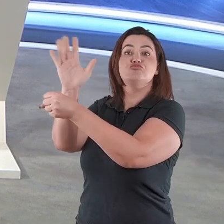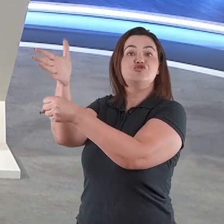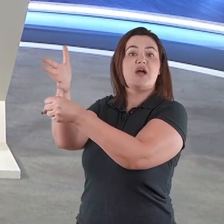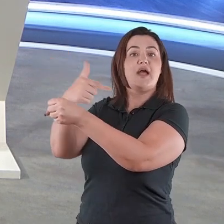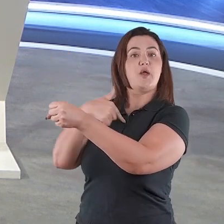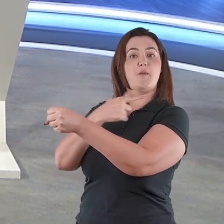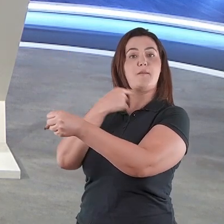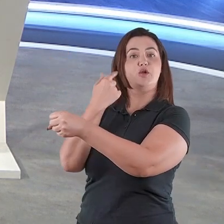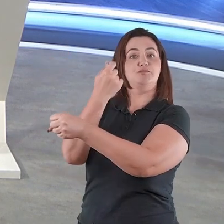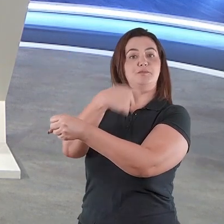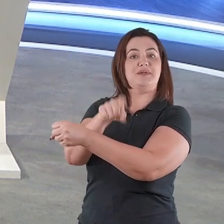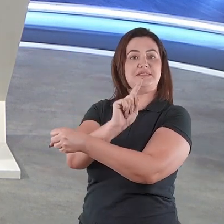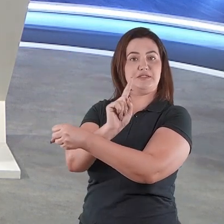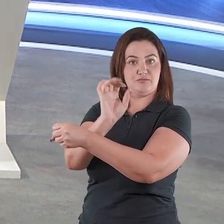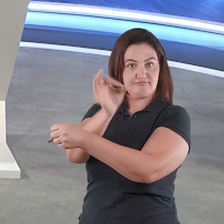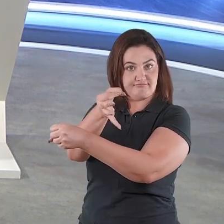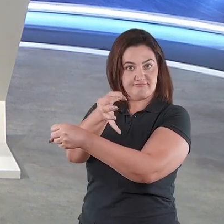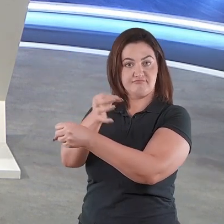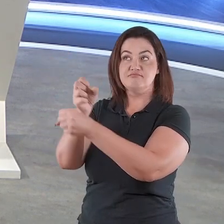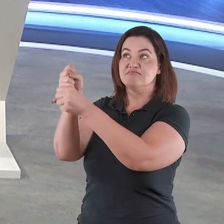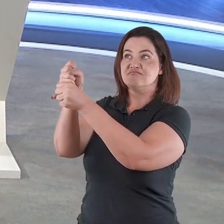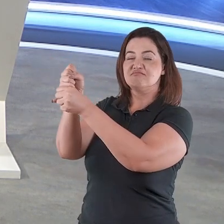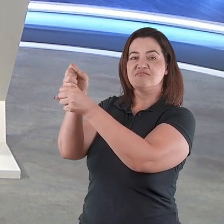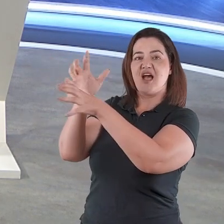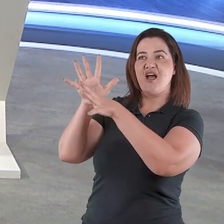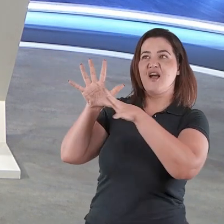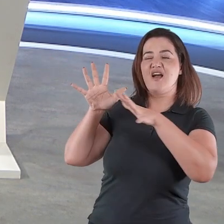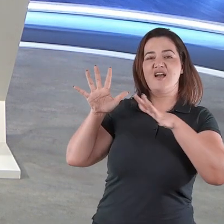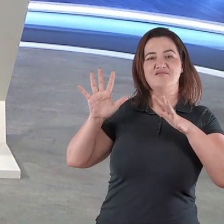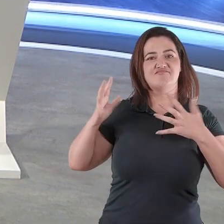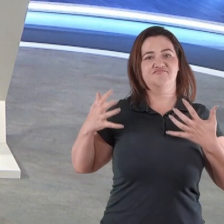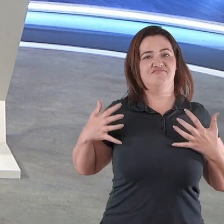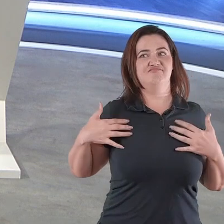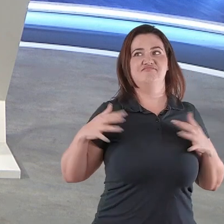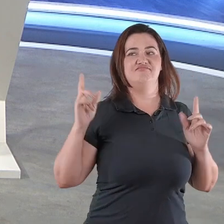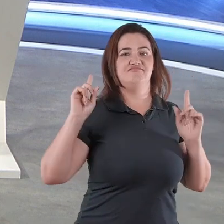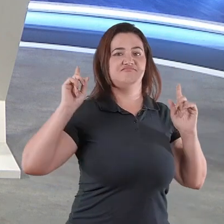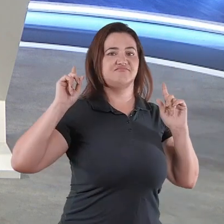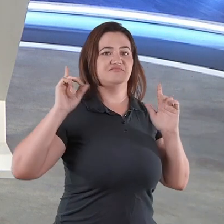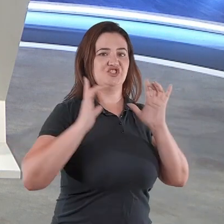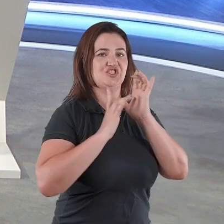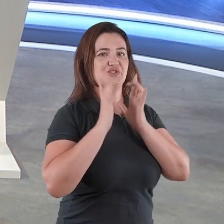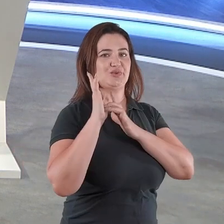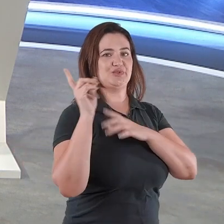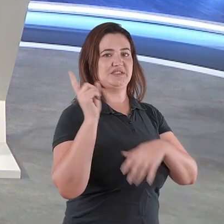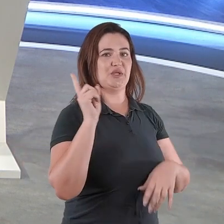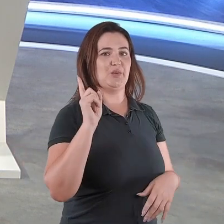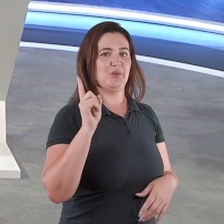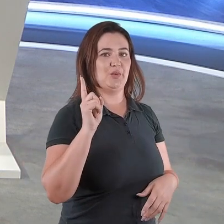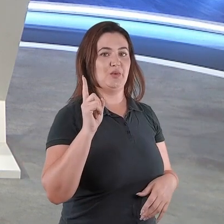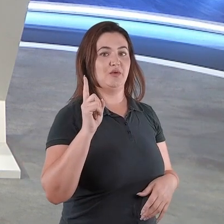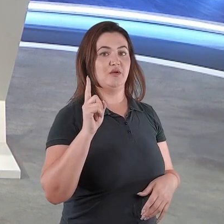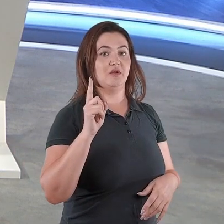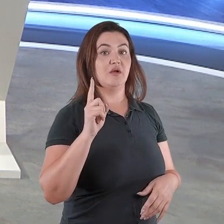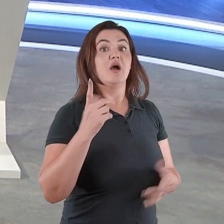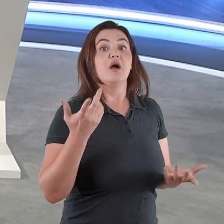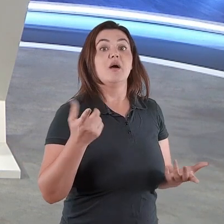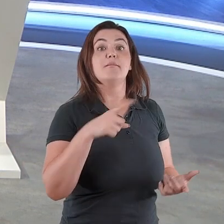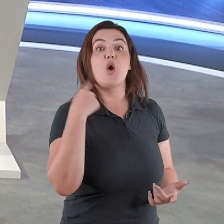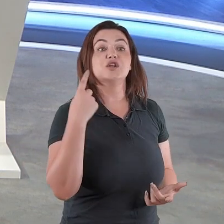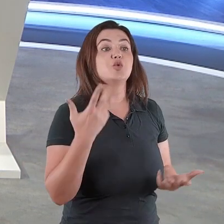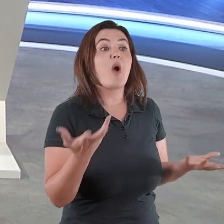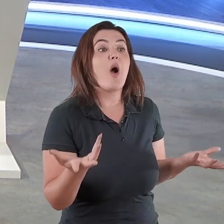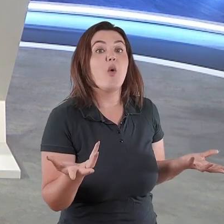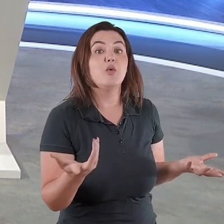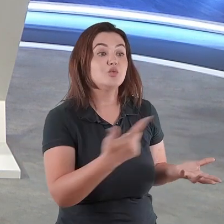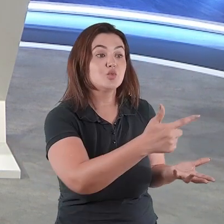Senhor Jesus, eu pequei e deveria morrer, mas eu não quero morrer, por favor, morra no meu lugar, para que eu tenha vida eterna, aí sabe o que